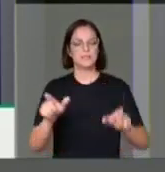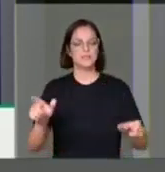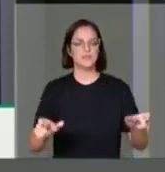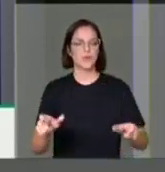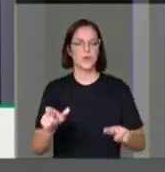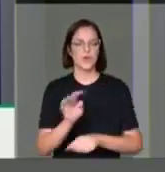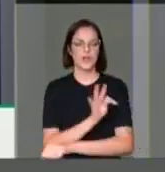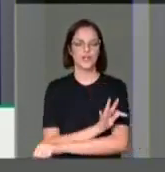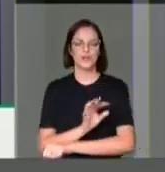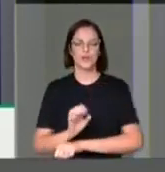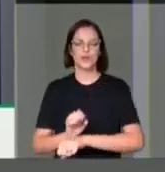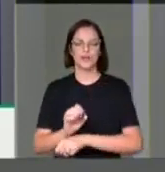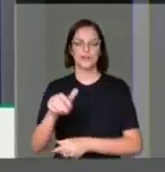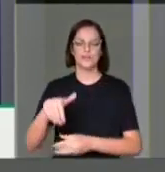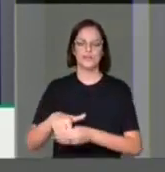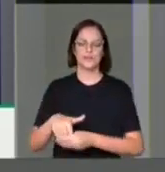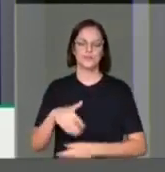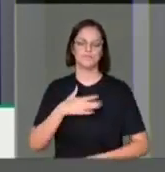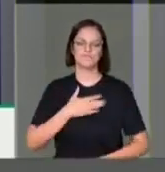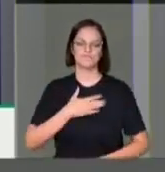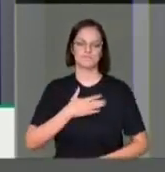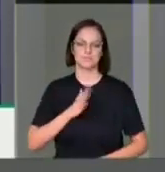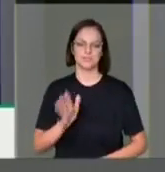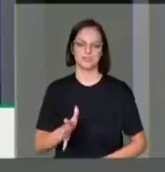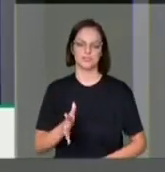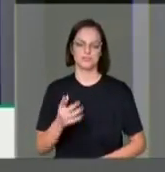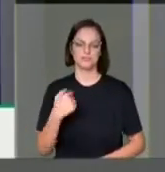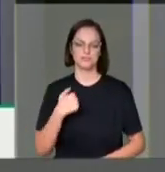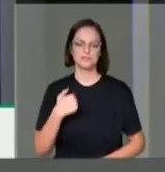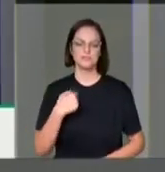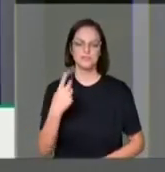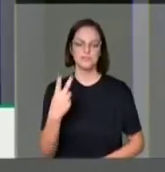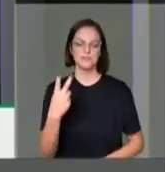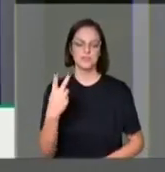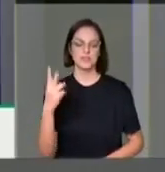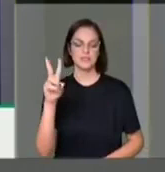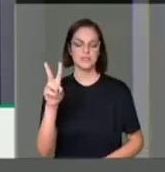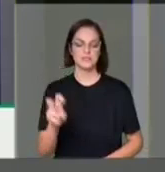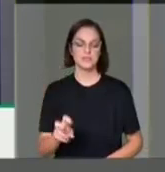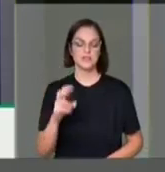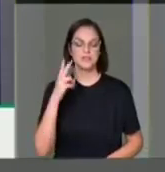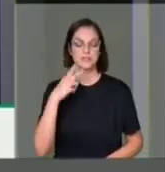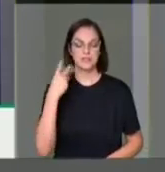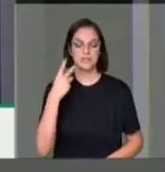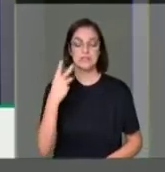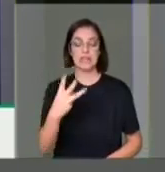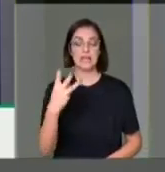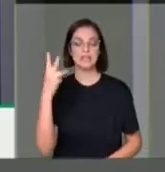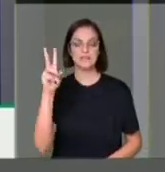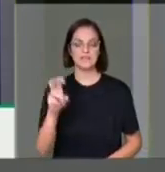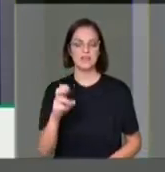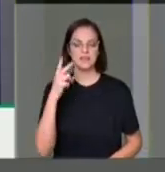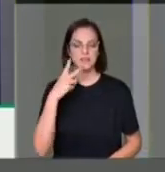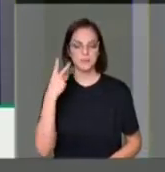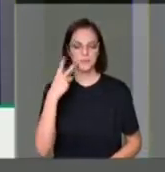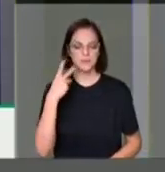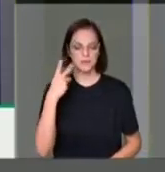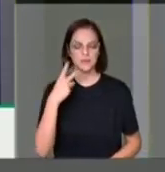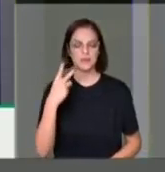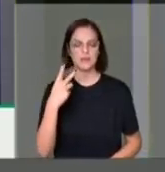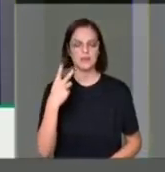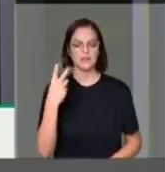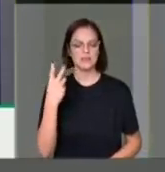três mandatos de vereador na capital e quatro mandatos de deputado estadual. Sra. Presidente,